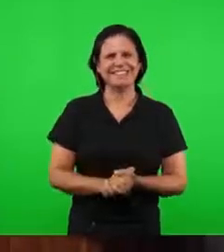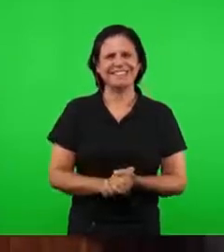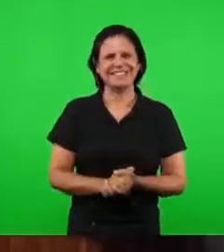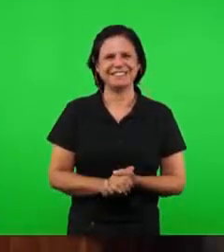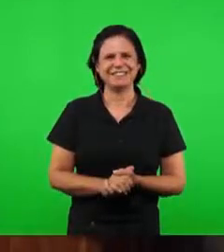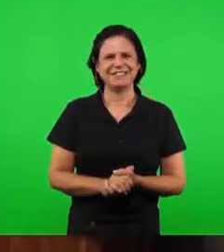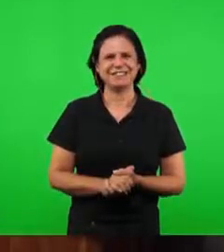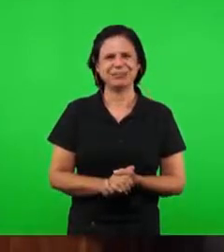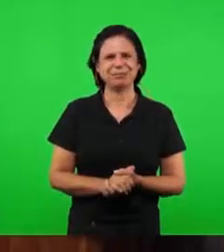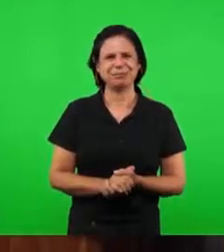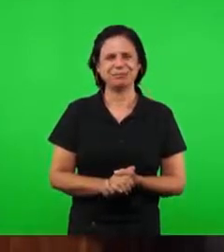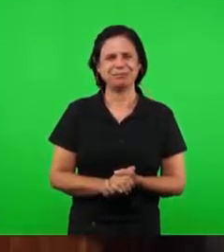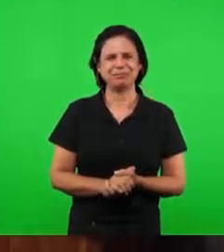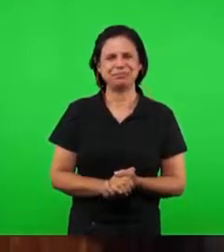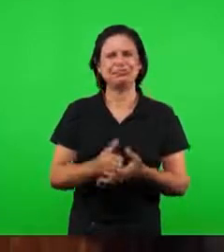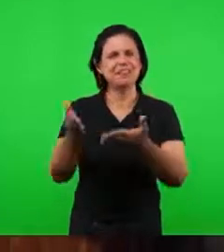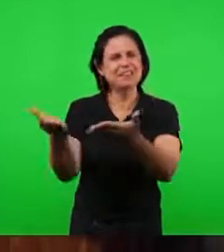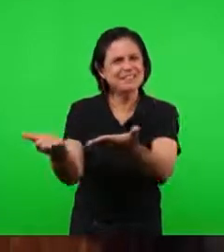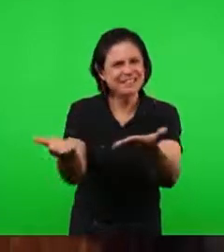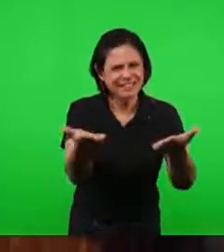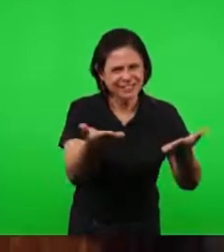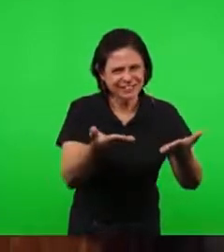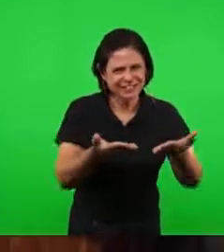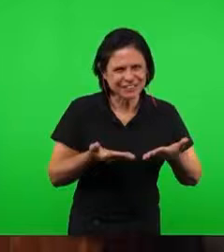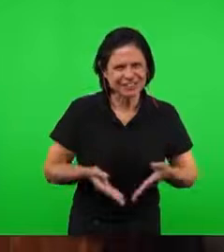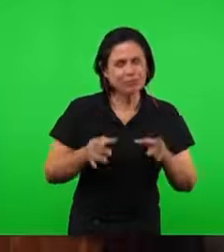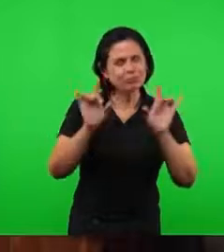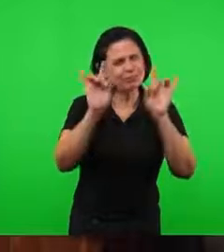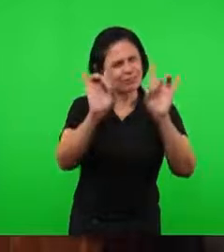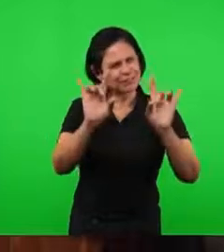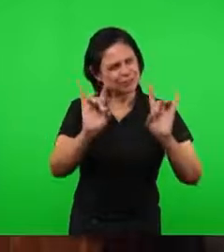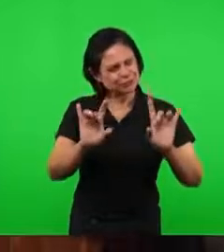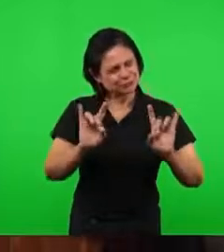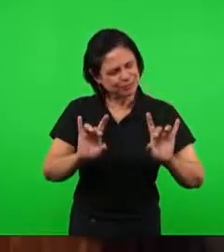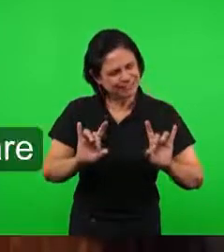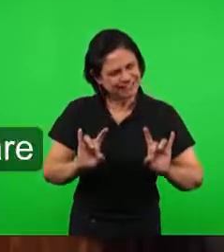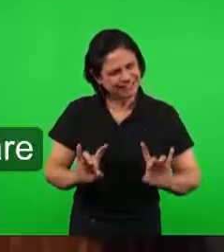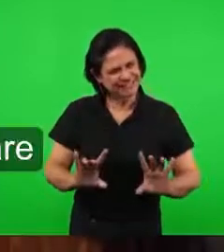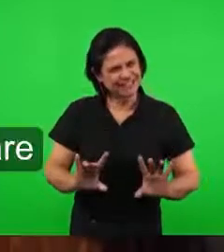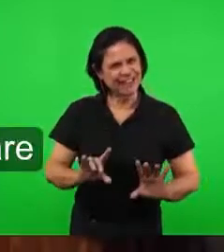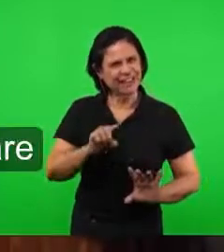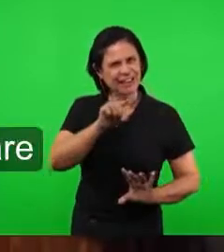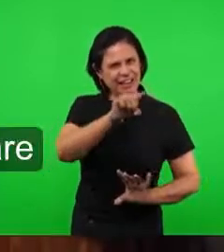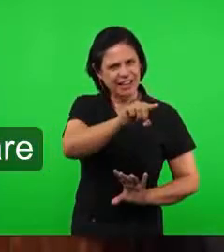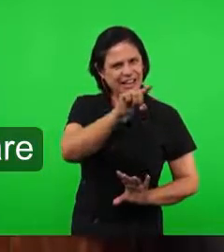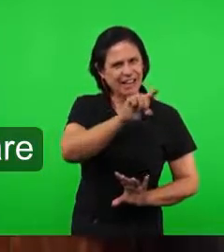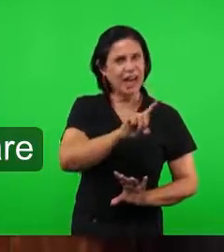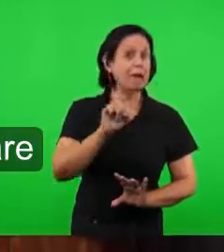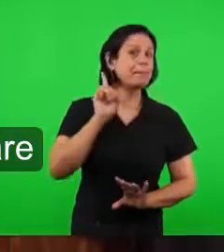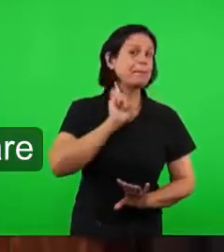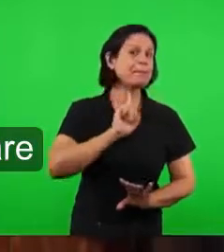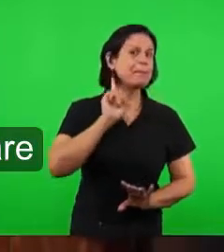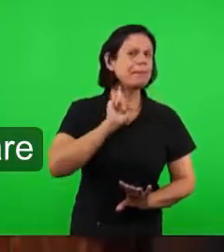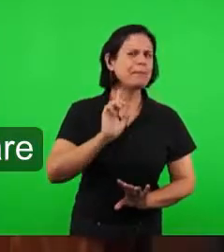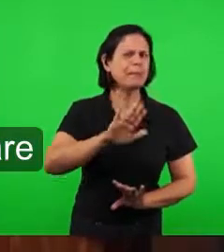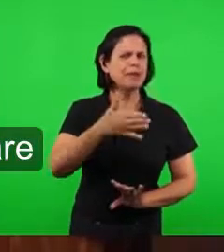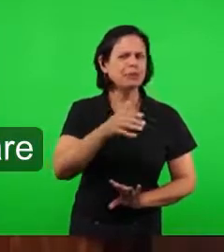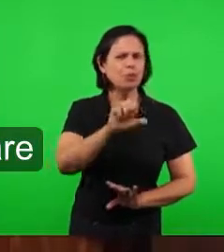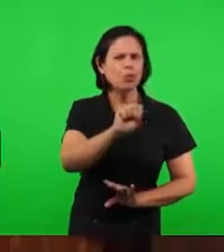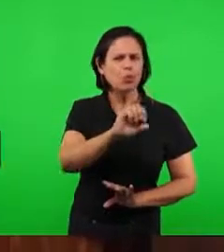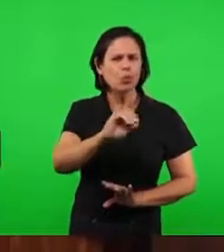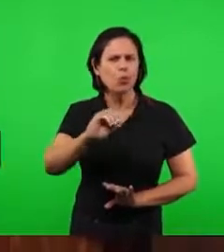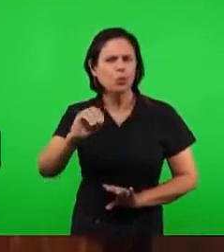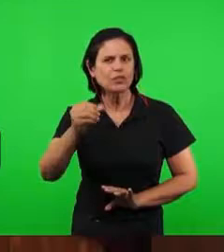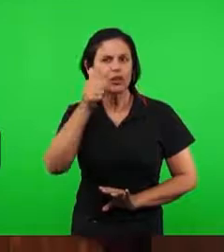saudação toda especial ao encontro que está ocorrendo das nossas irmãs em Juiz de Fora. Cerca de 800 irmãs